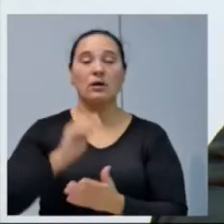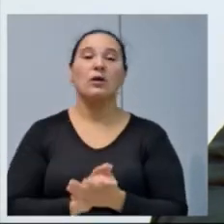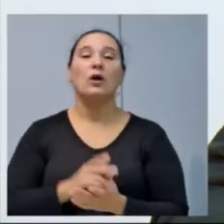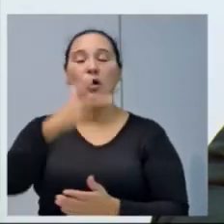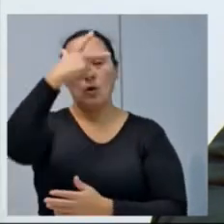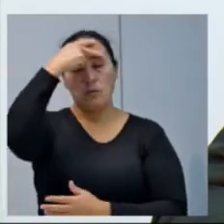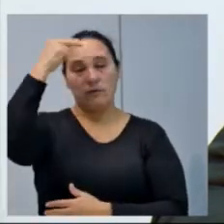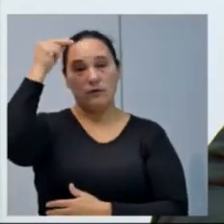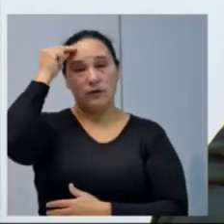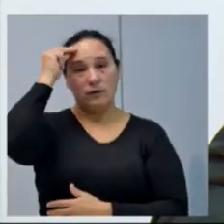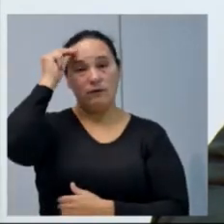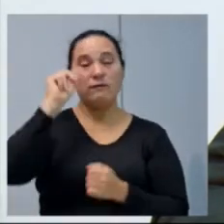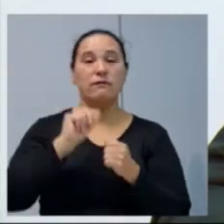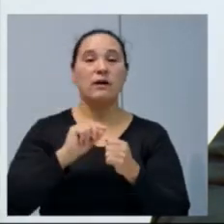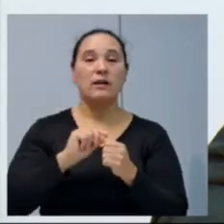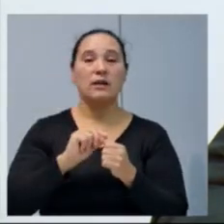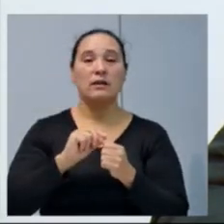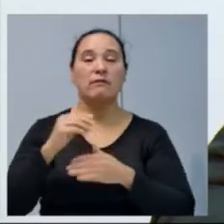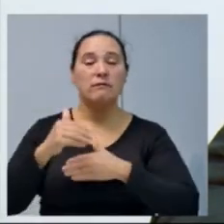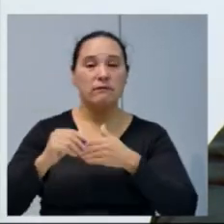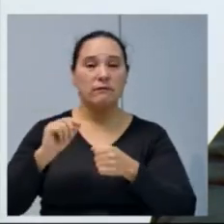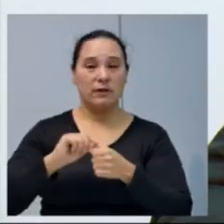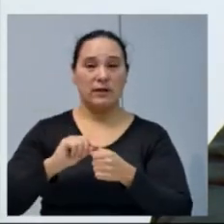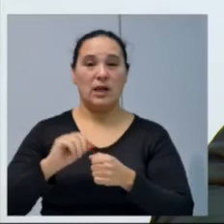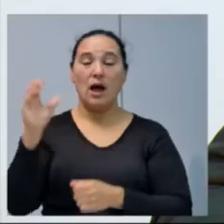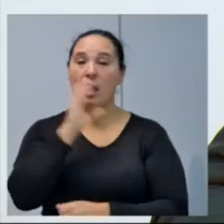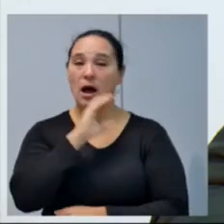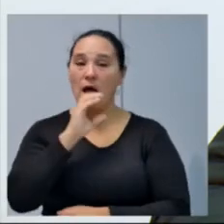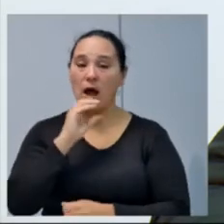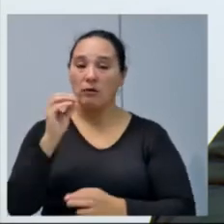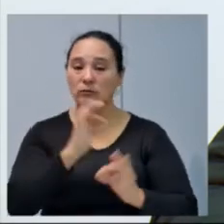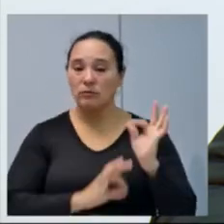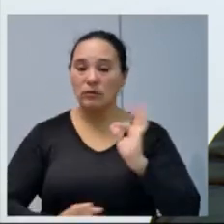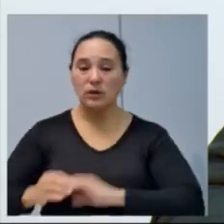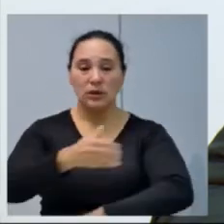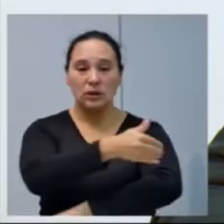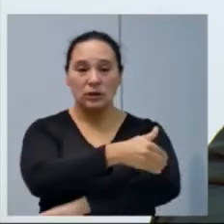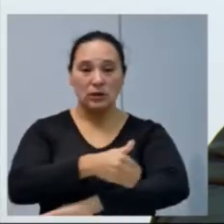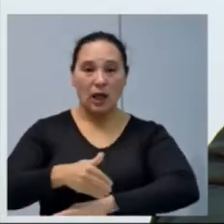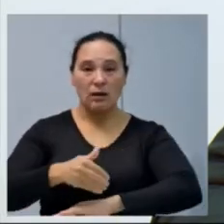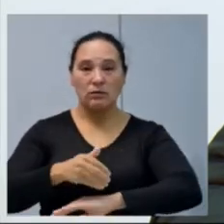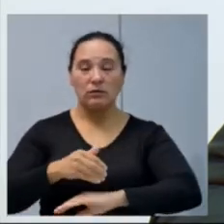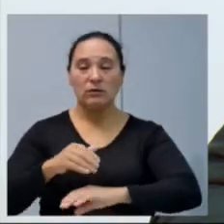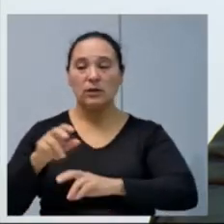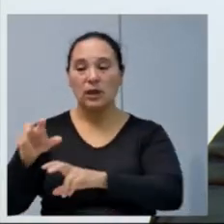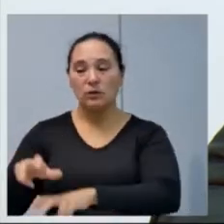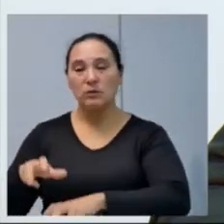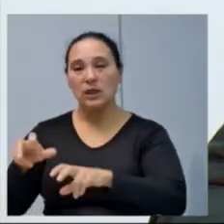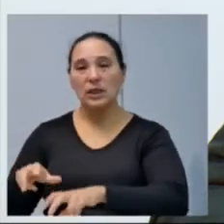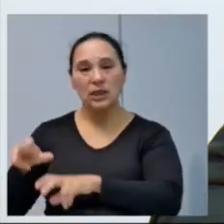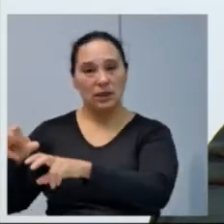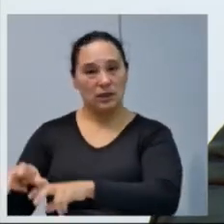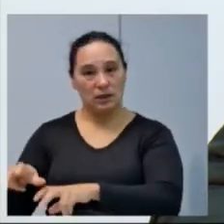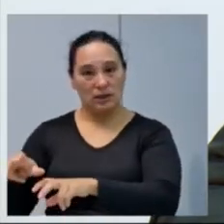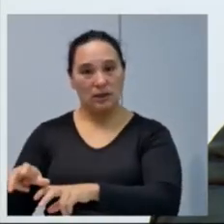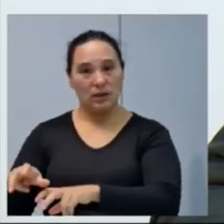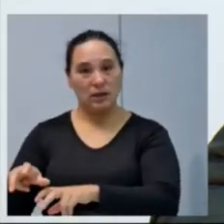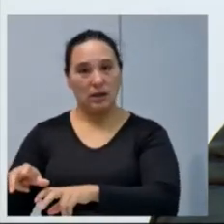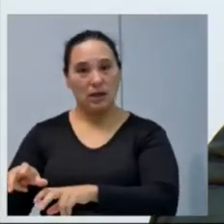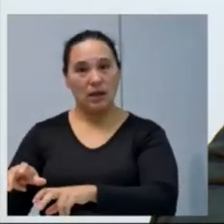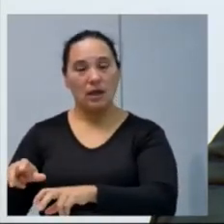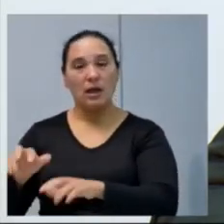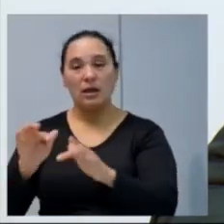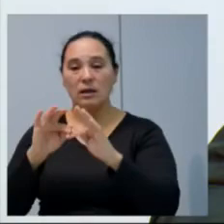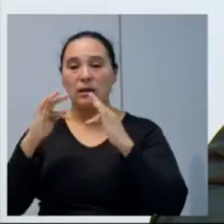prefeito municipal determine que se proceda de forma urgente a recuperação da estrada na linha Cambuizal que dá acesso à propriedade da